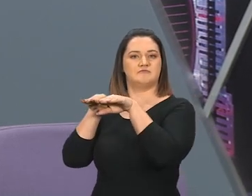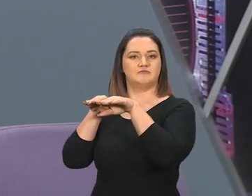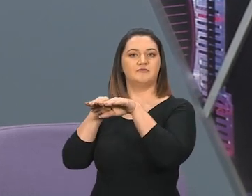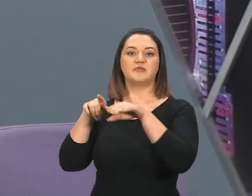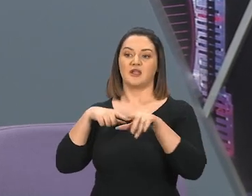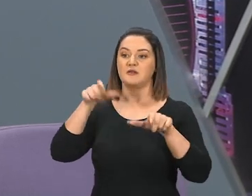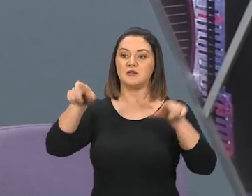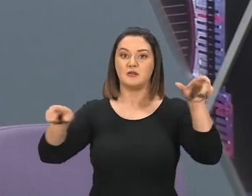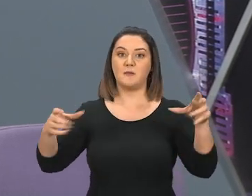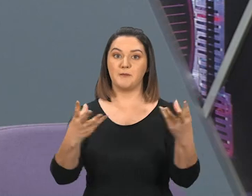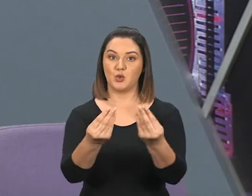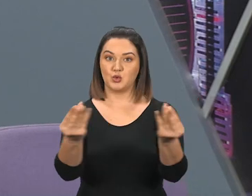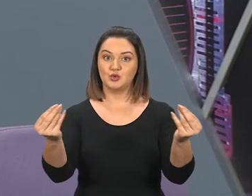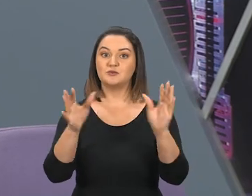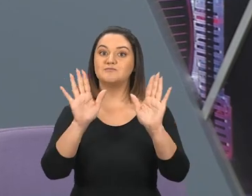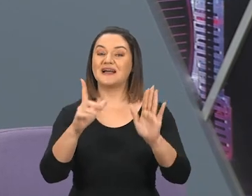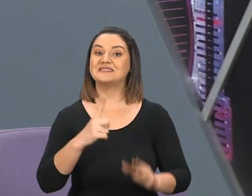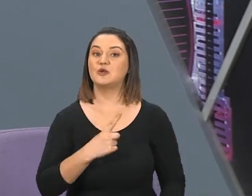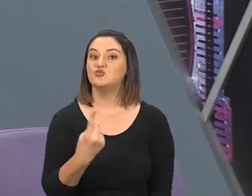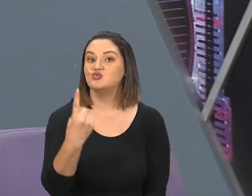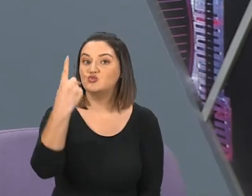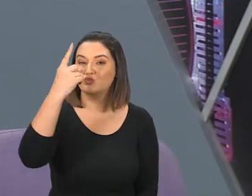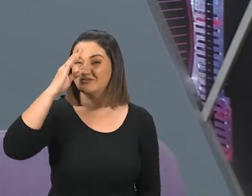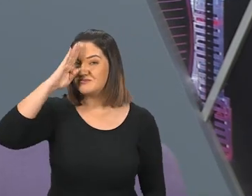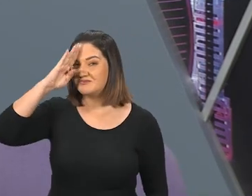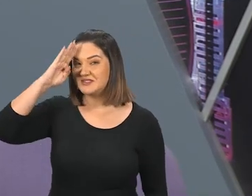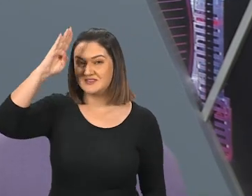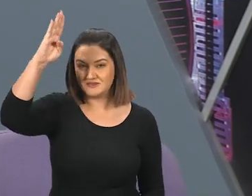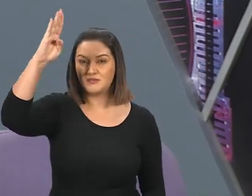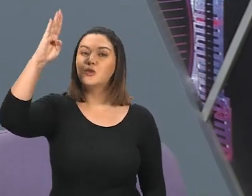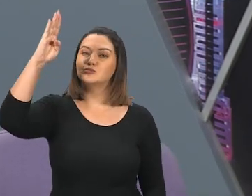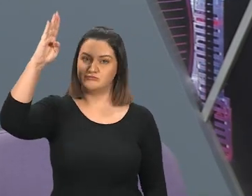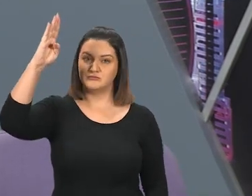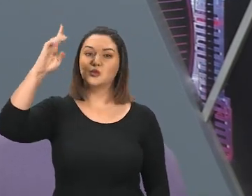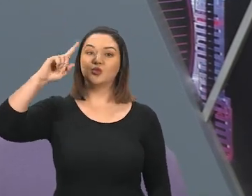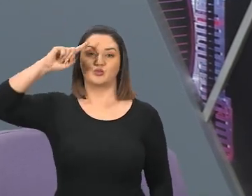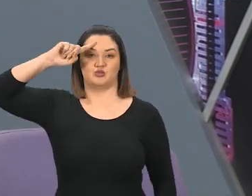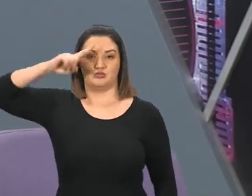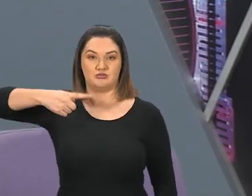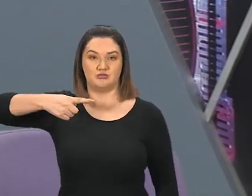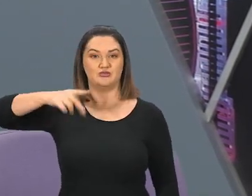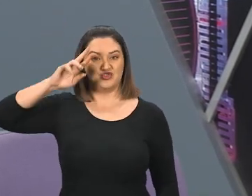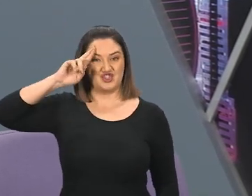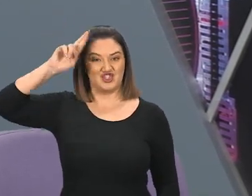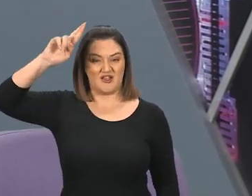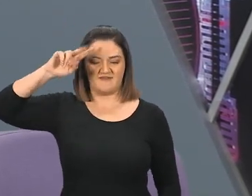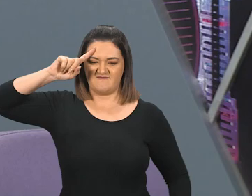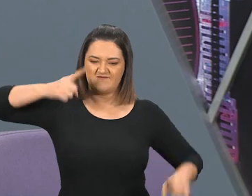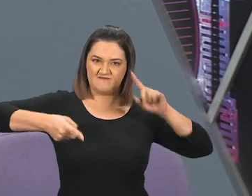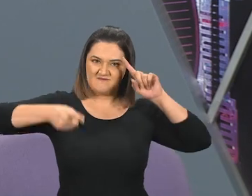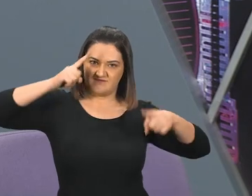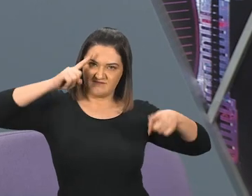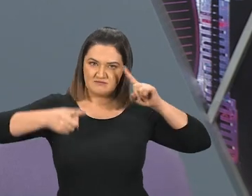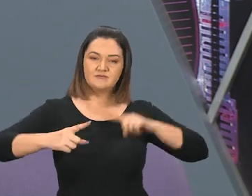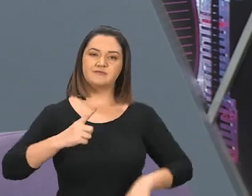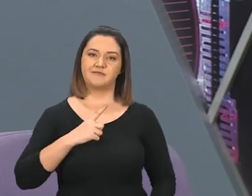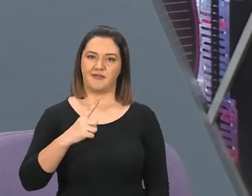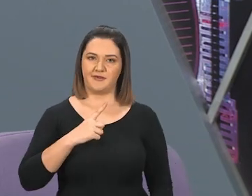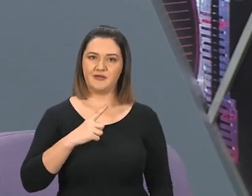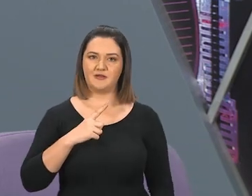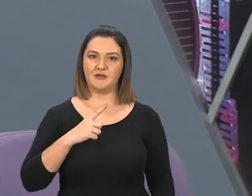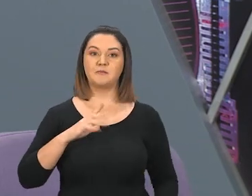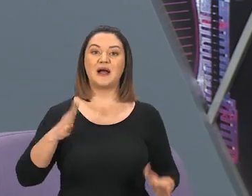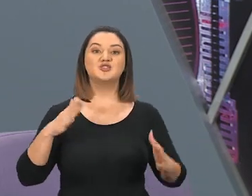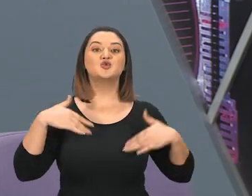principal. O chefe. O cabeça. Dos anticristos. E é sobre esse assunto,